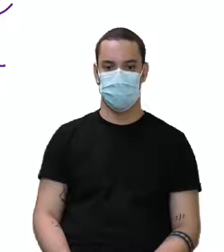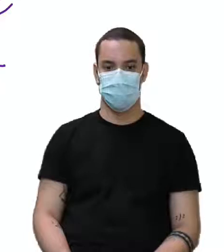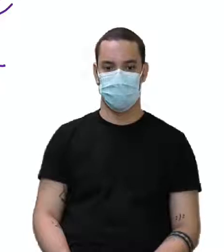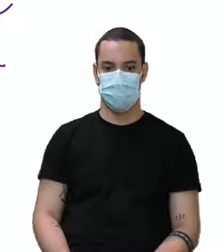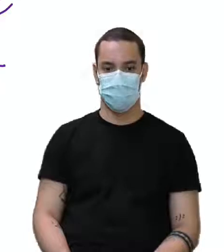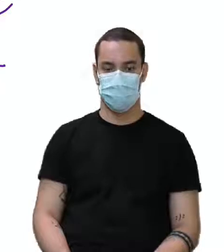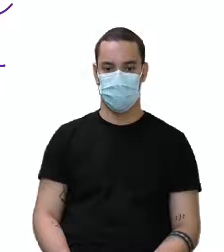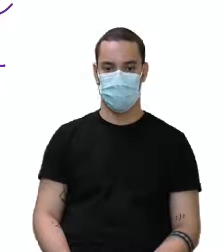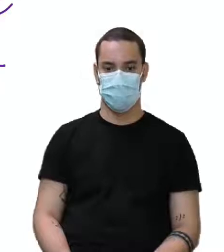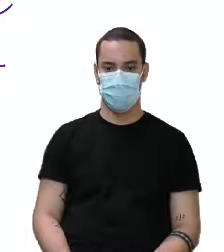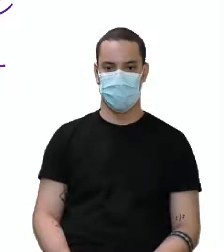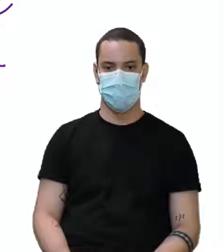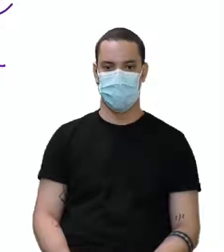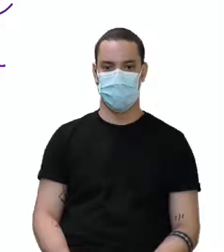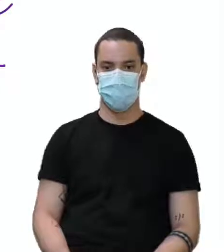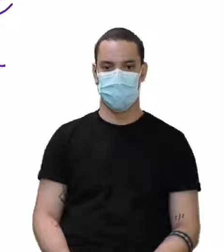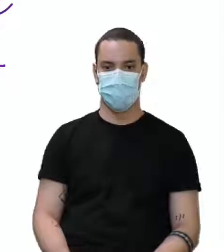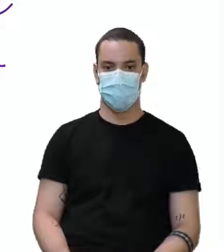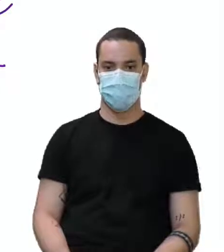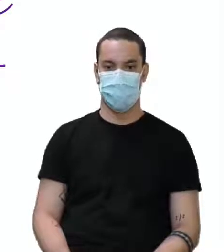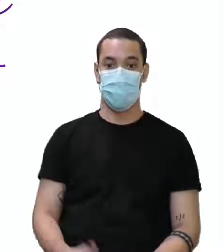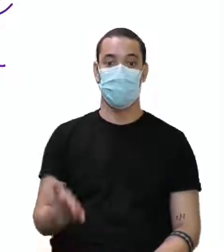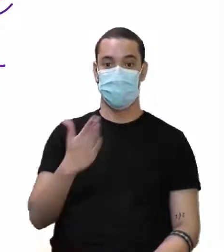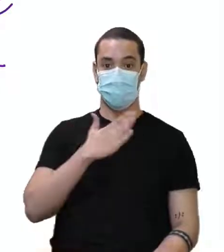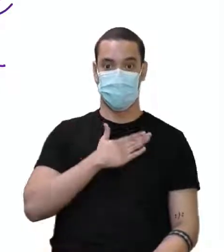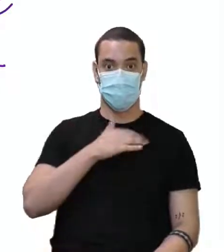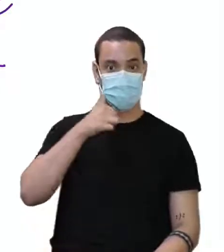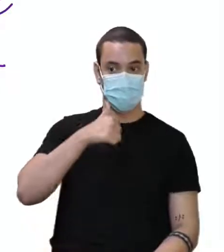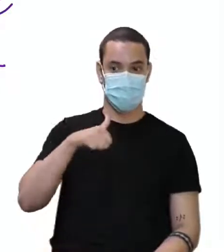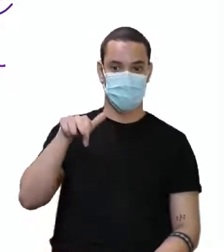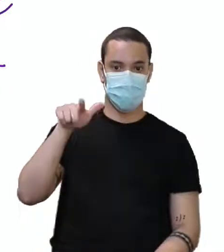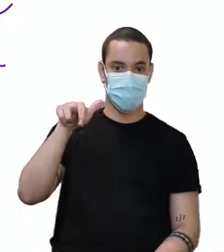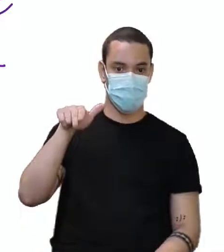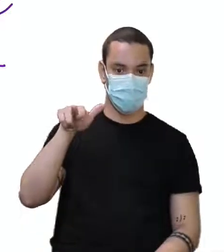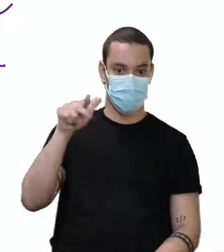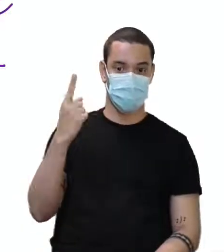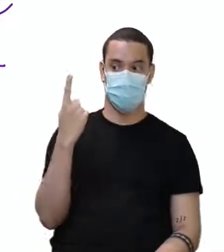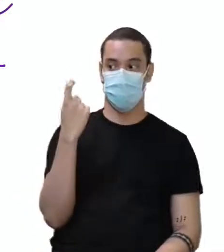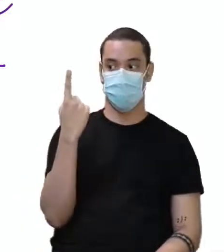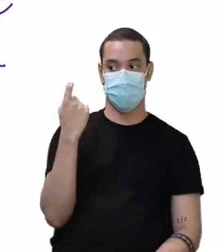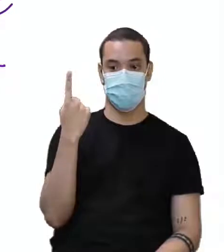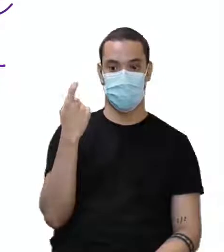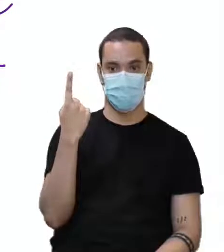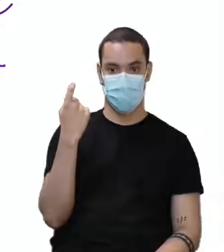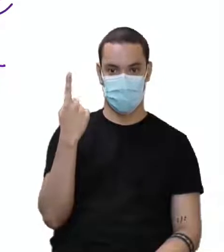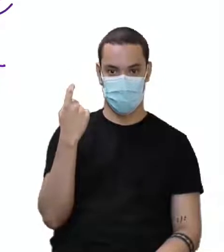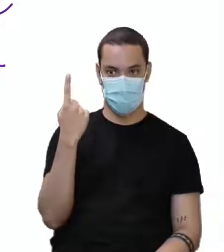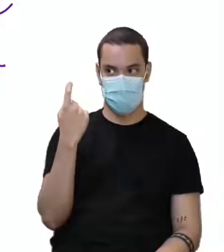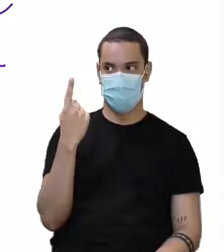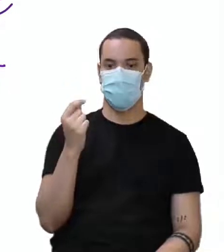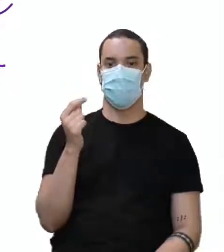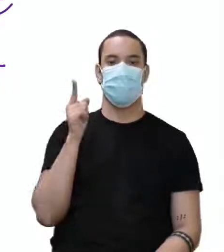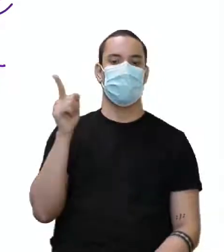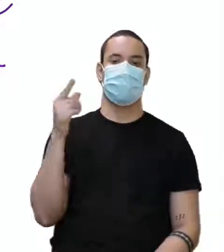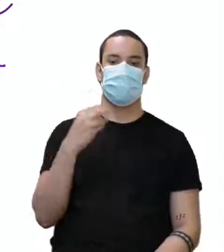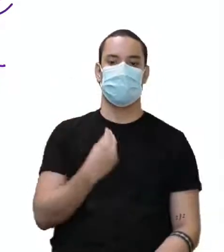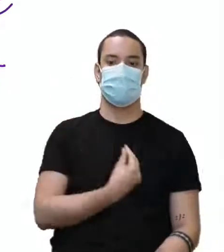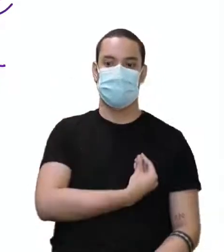at 6.45pm. Então, a minha irmã, que é só uma. Só uma. Ela